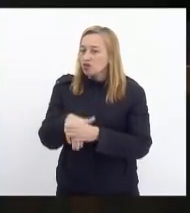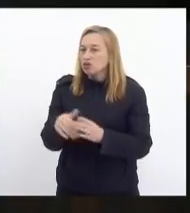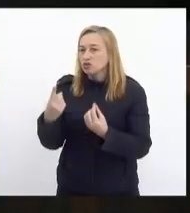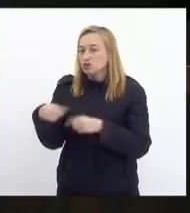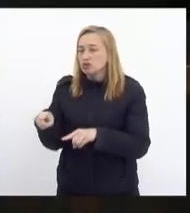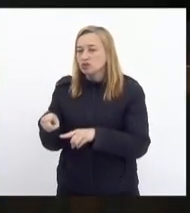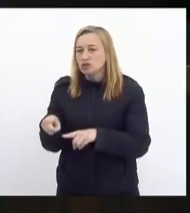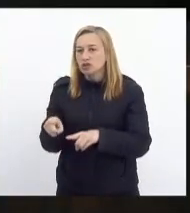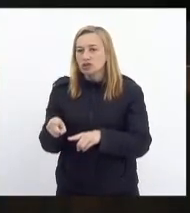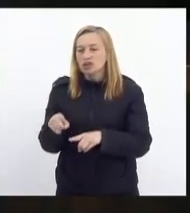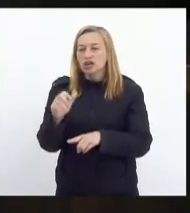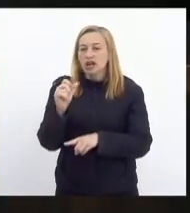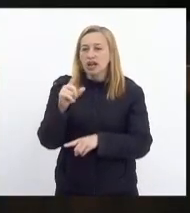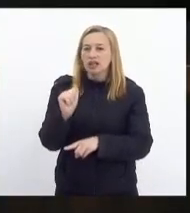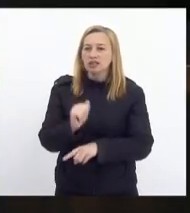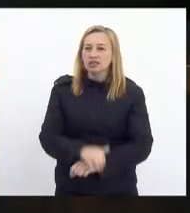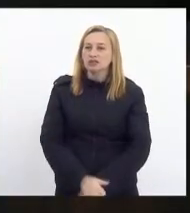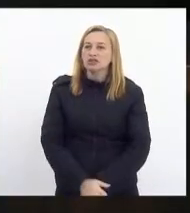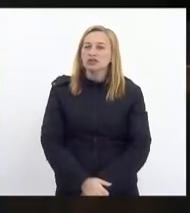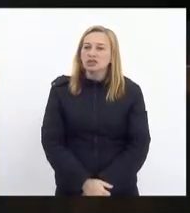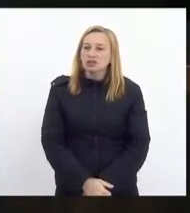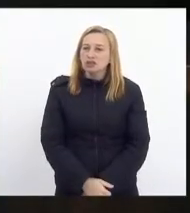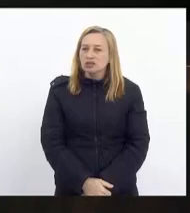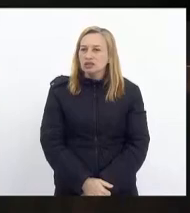a abstenção da deputada Alana Passos.